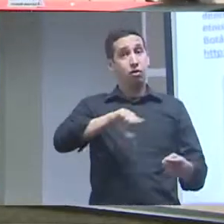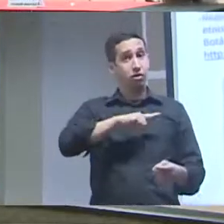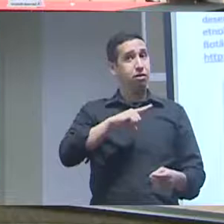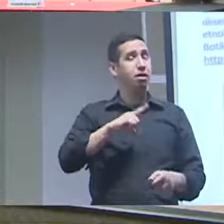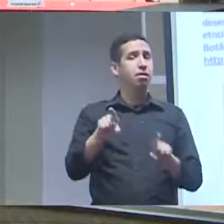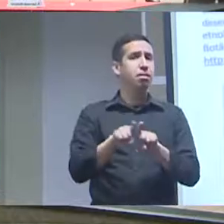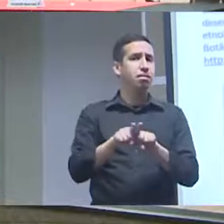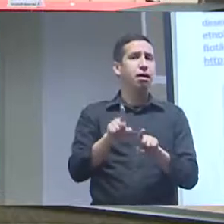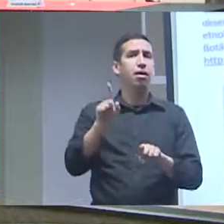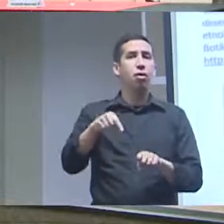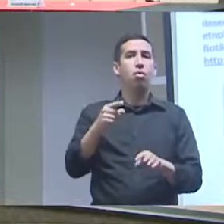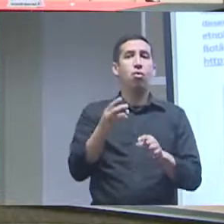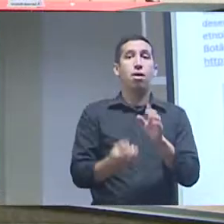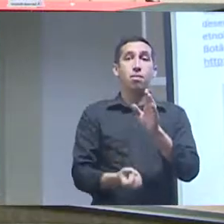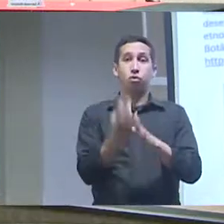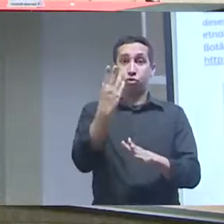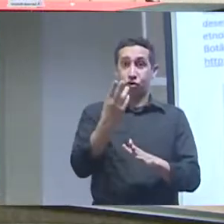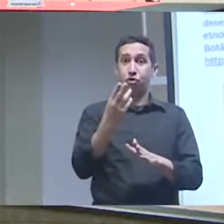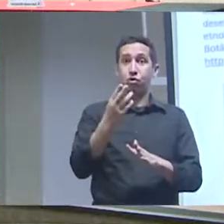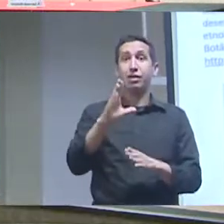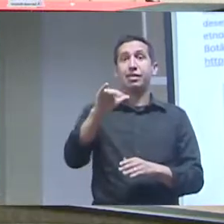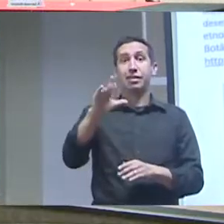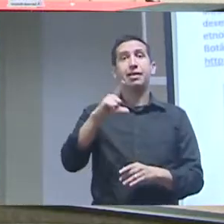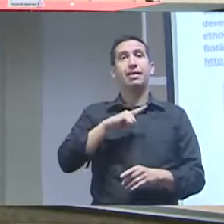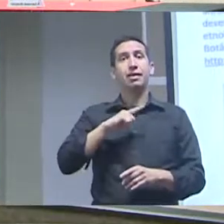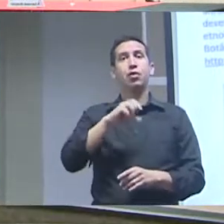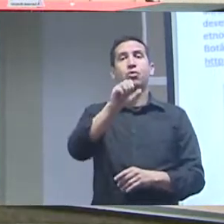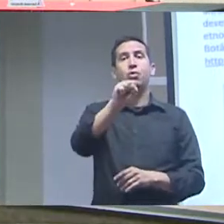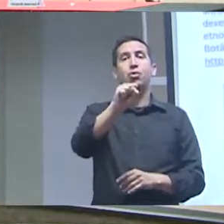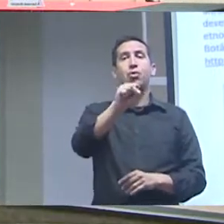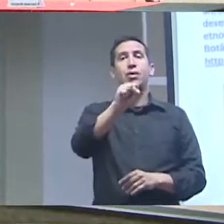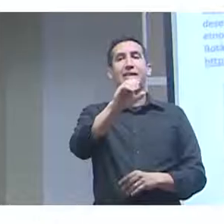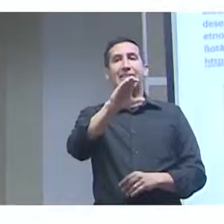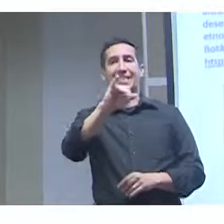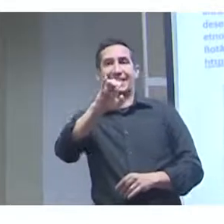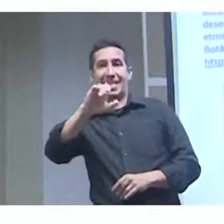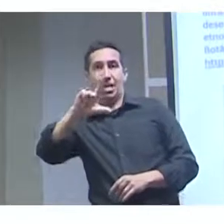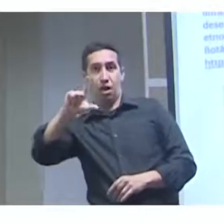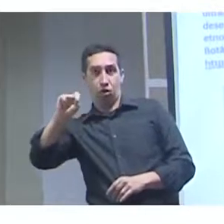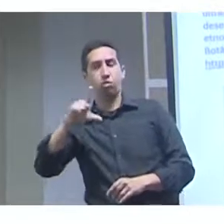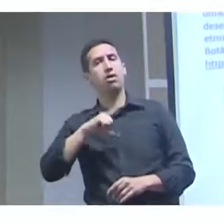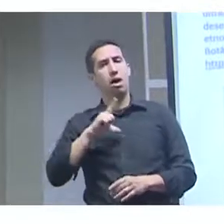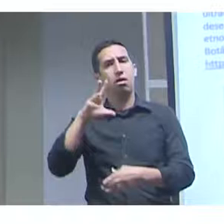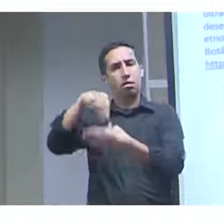Nós temos também uma publicação científica que está no Cielo. Isso aqui é um pouco